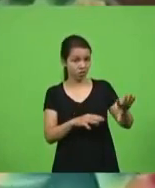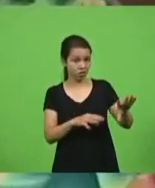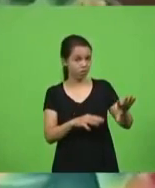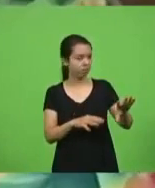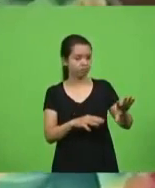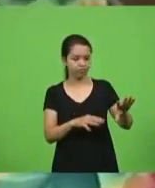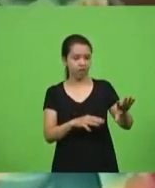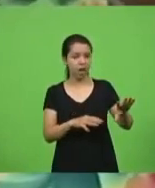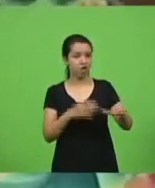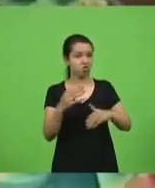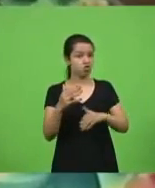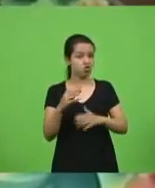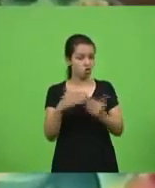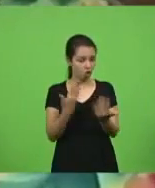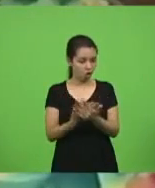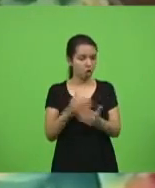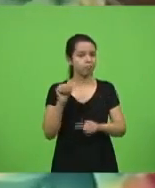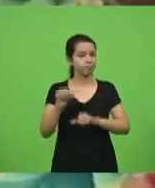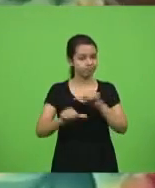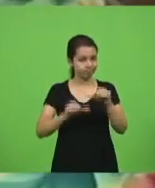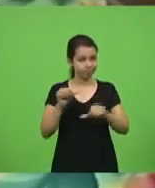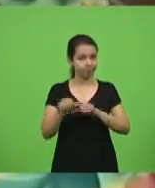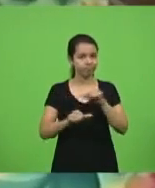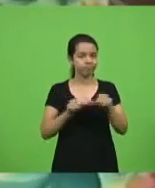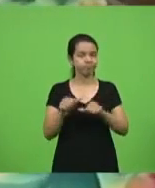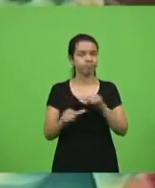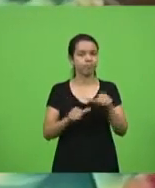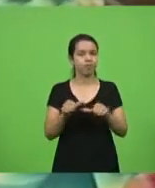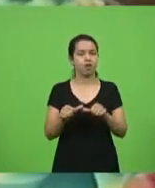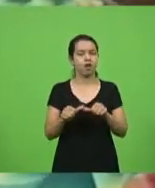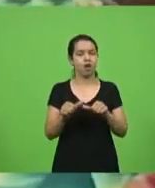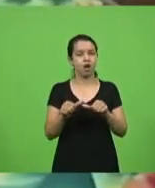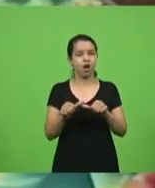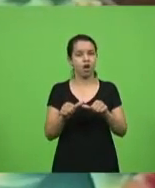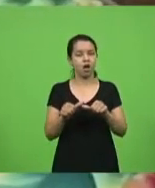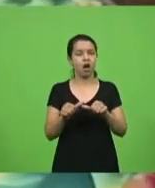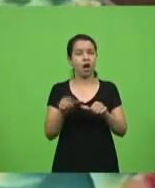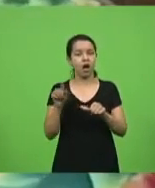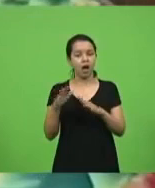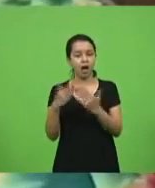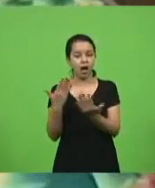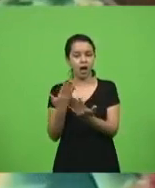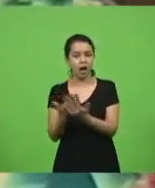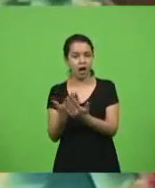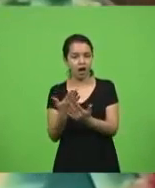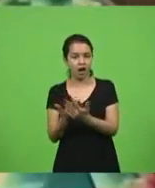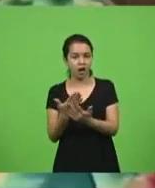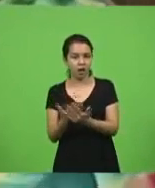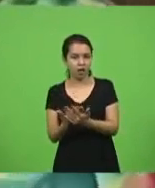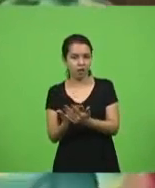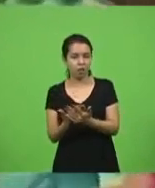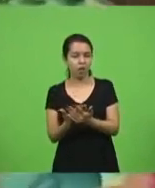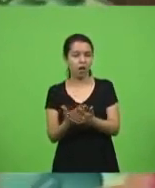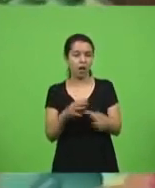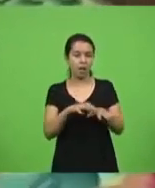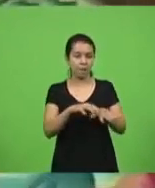aulas híbridas, tanto à distância quanto presenciais, será uma tendência, ao meu ver,